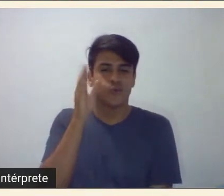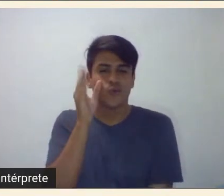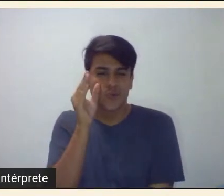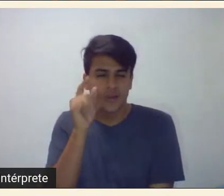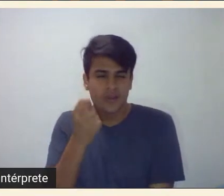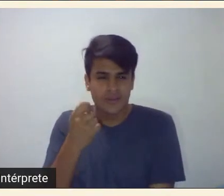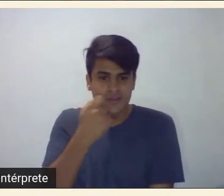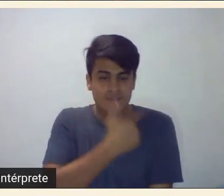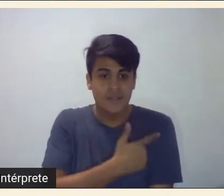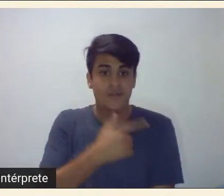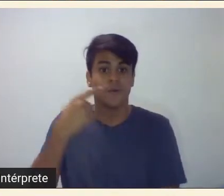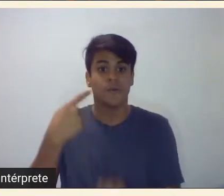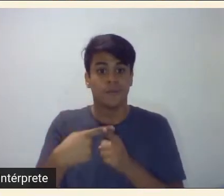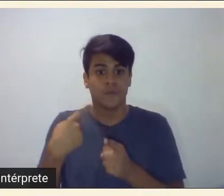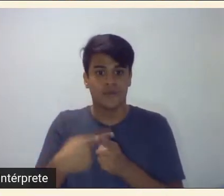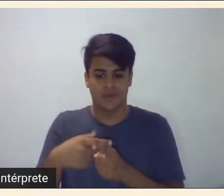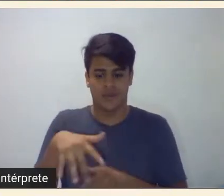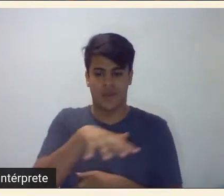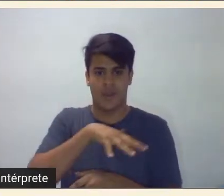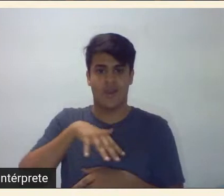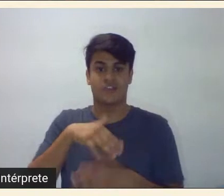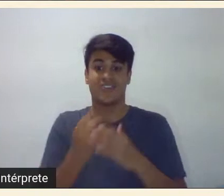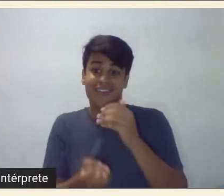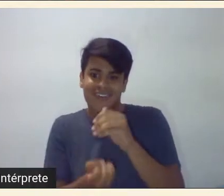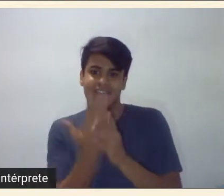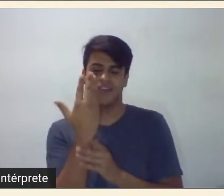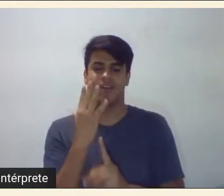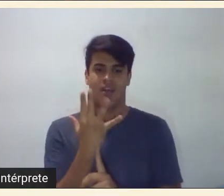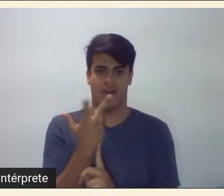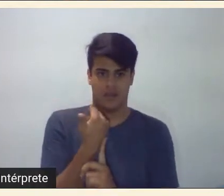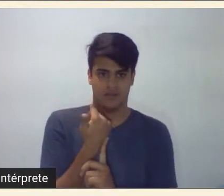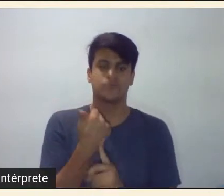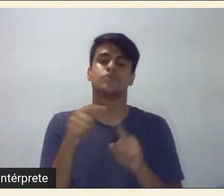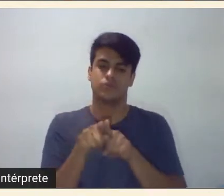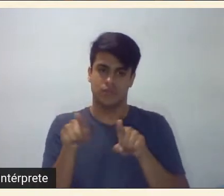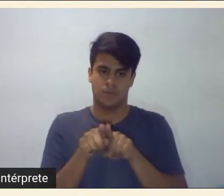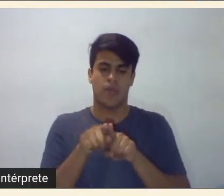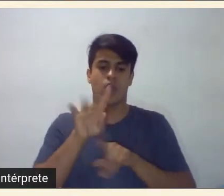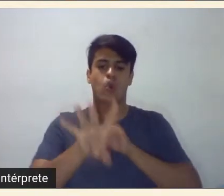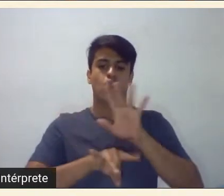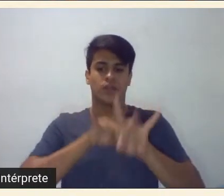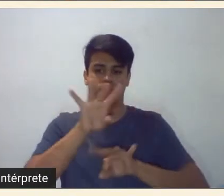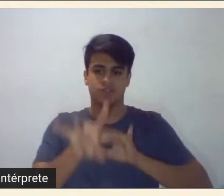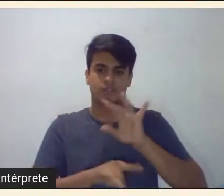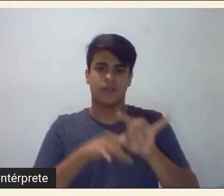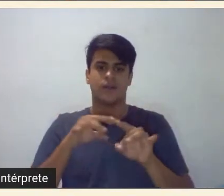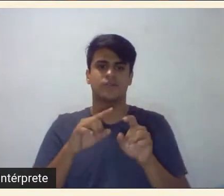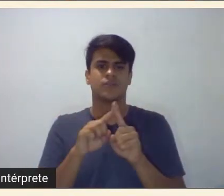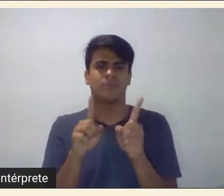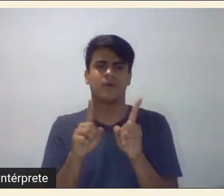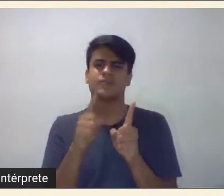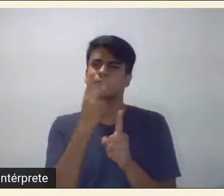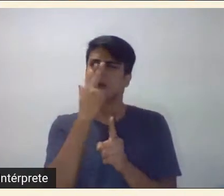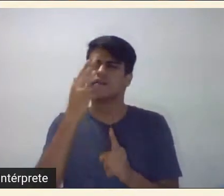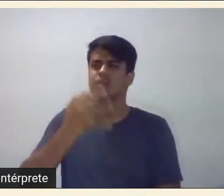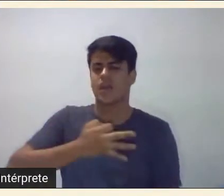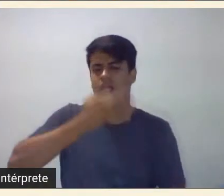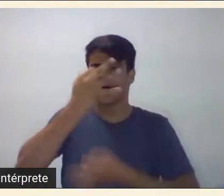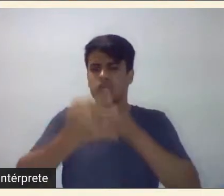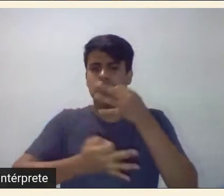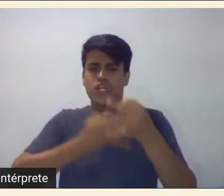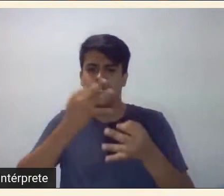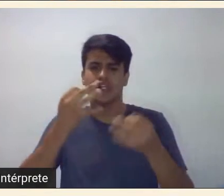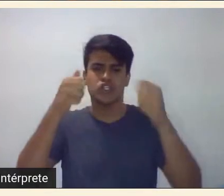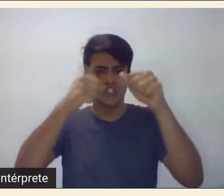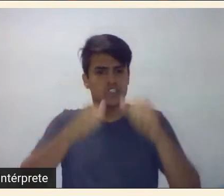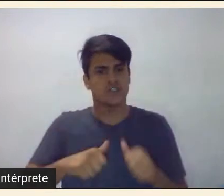nesse campo da produção artística e também do colecionismo e menos presente na crítica. nesse momento